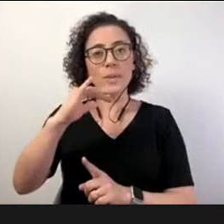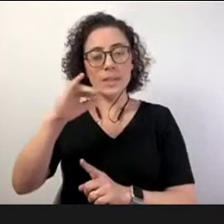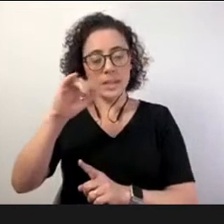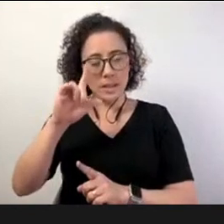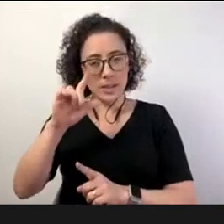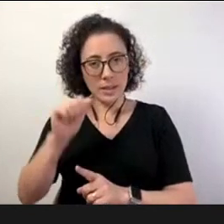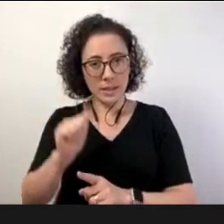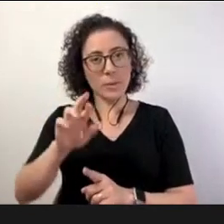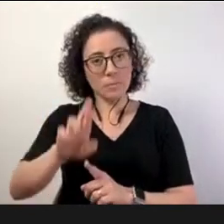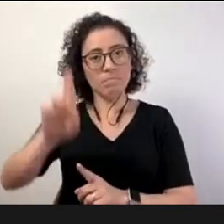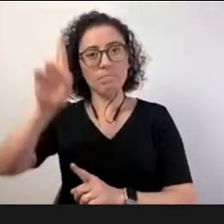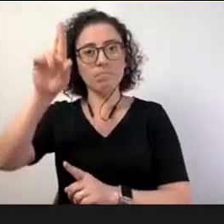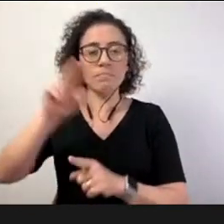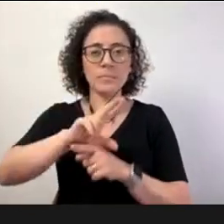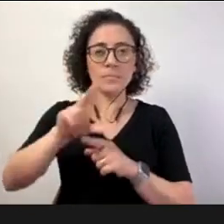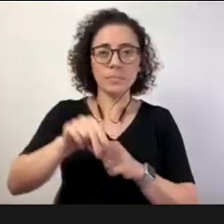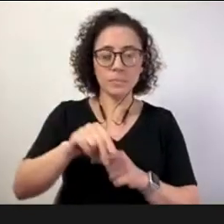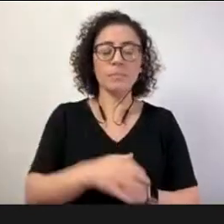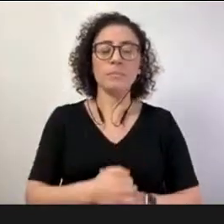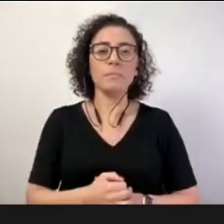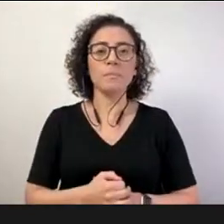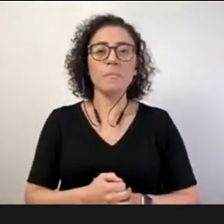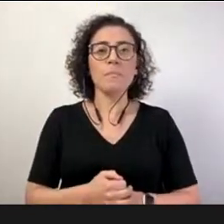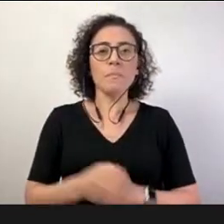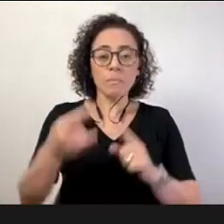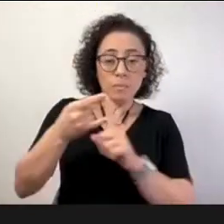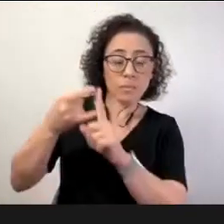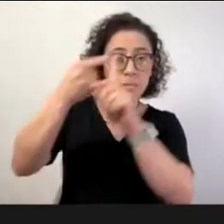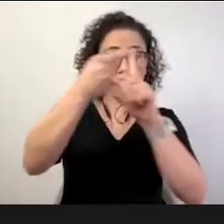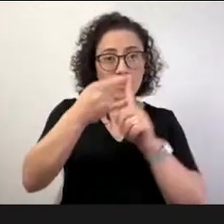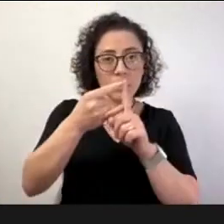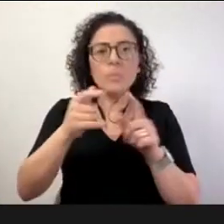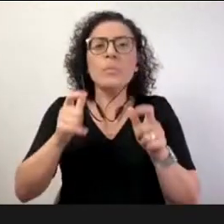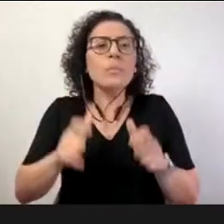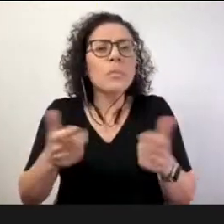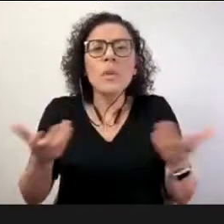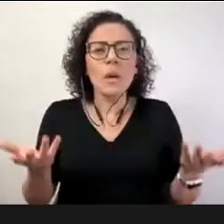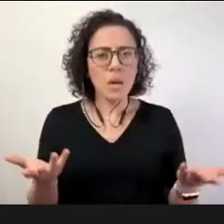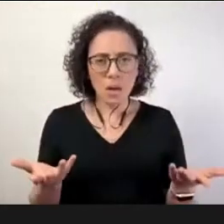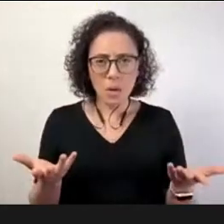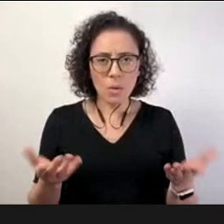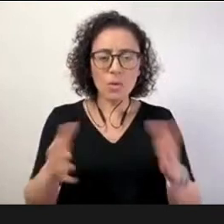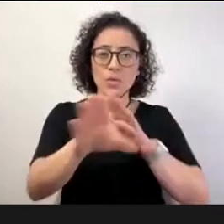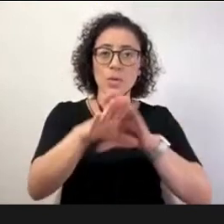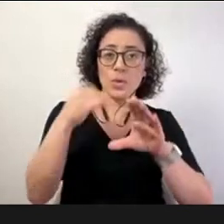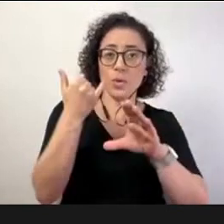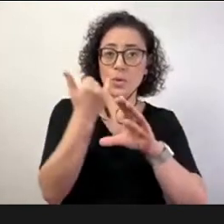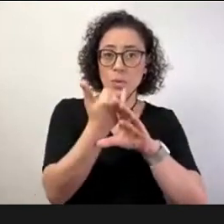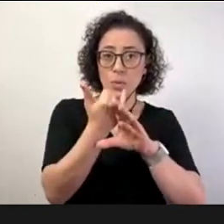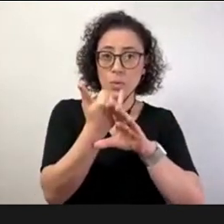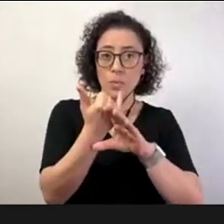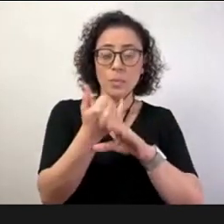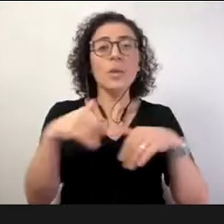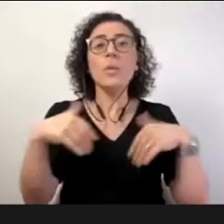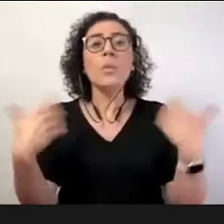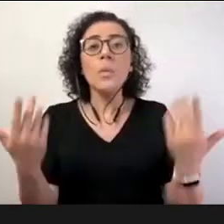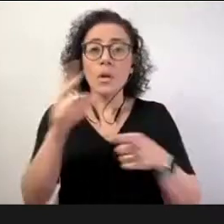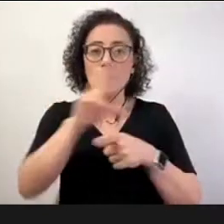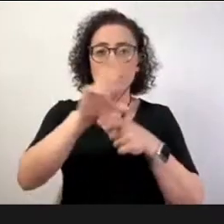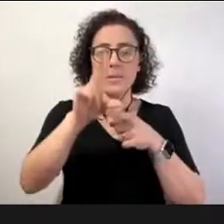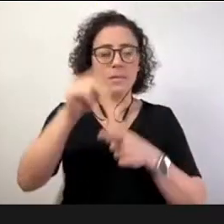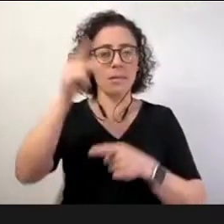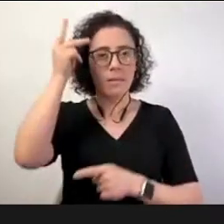transmissões estão sendo realizadas pelo canal do SENAC São Paulo no YouTube. Durante as atividades,